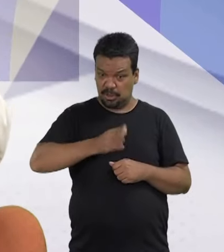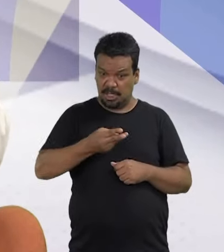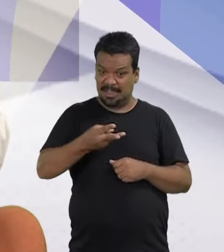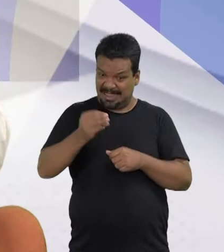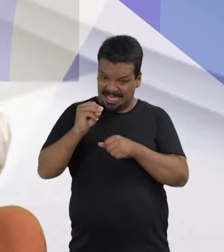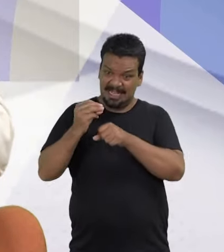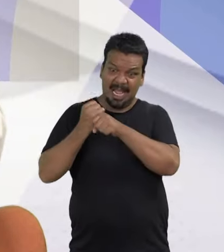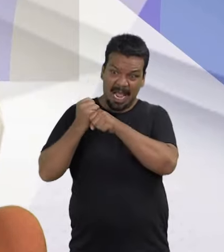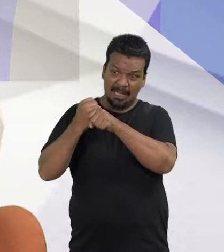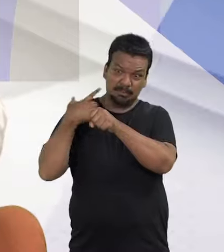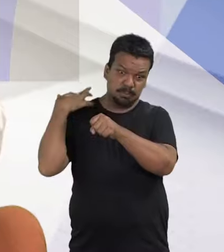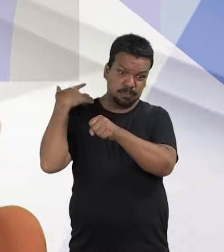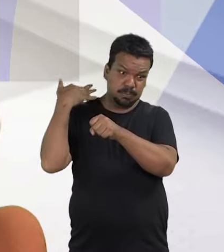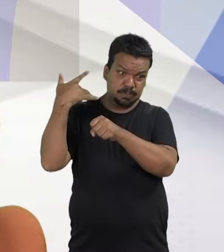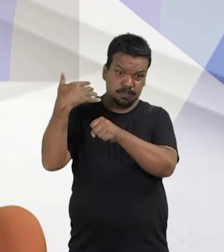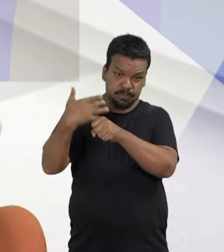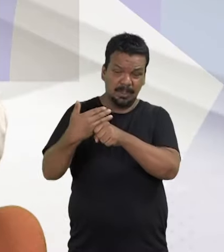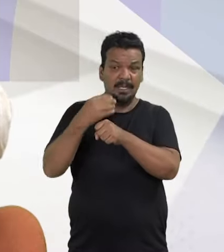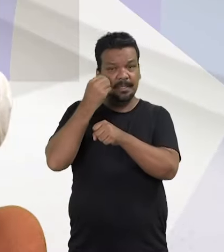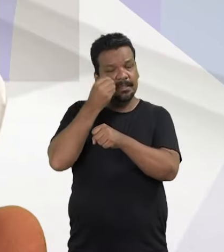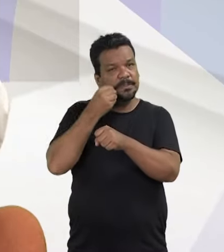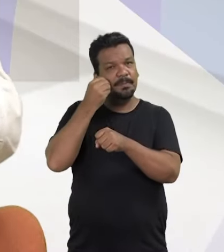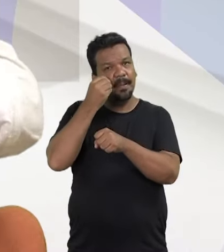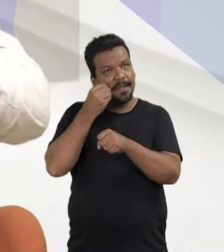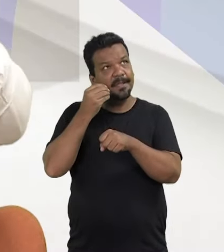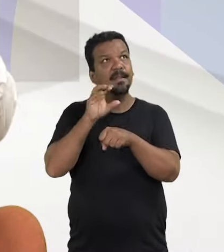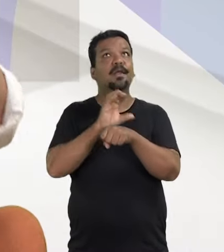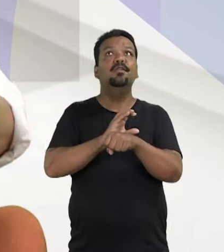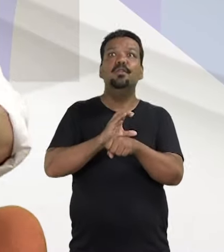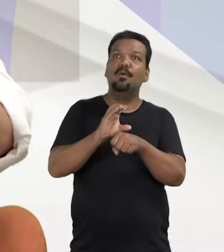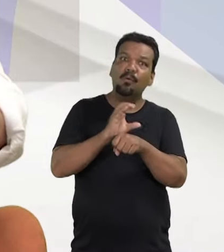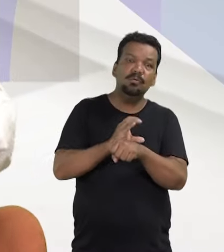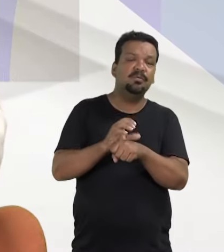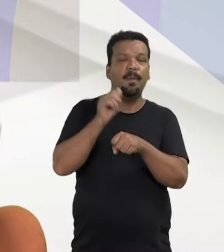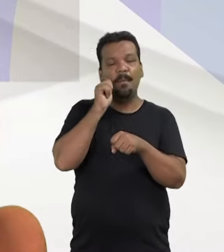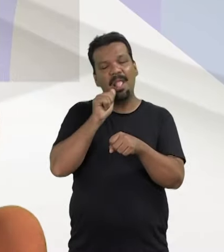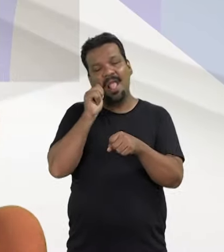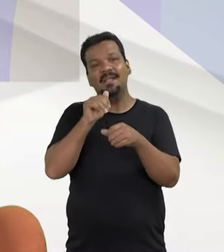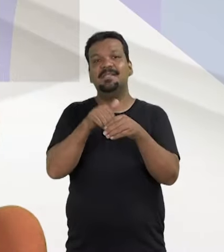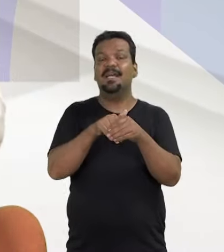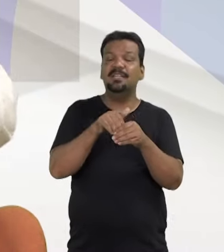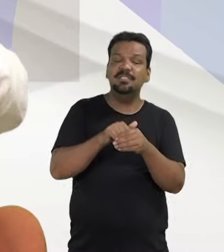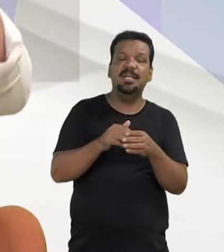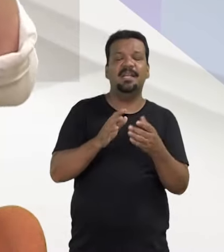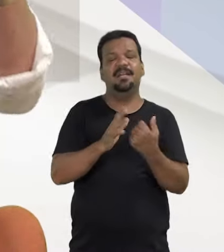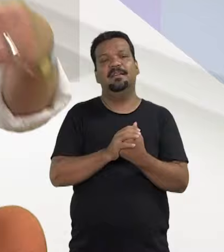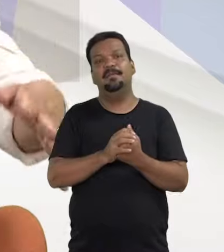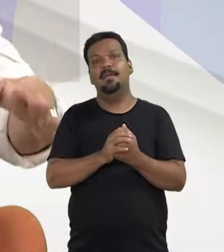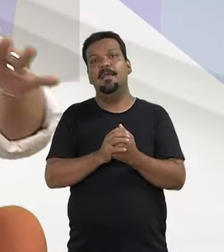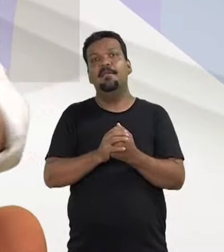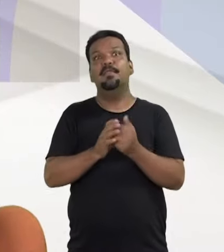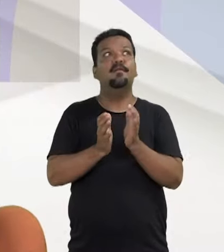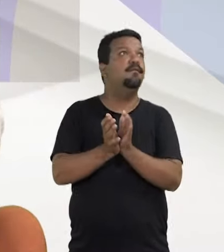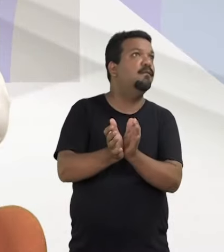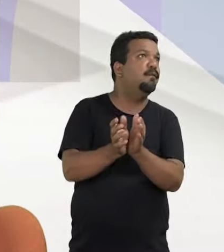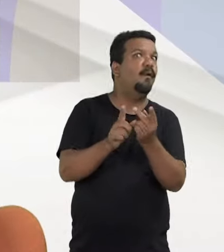30 anos de experiência, de curso para as mulheres se elegerem, de fórum,